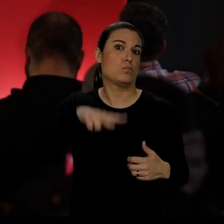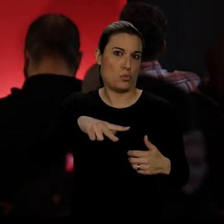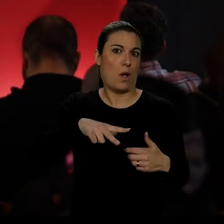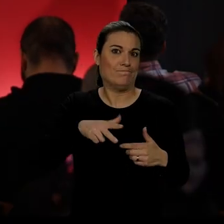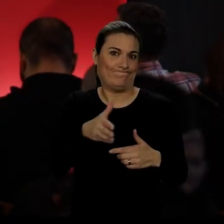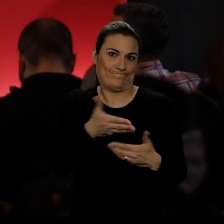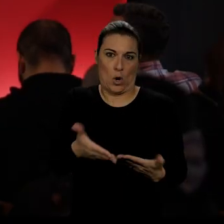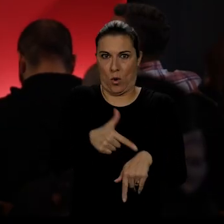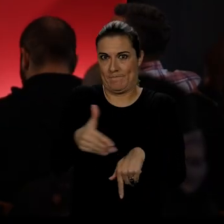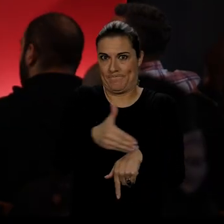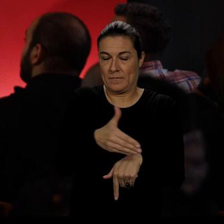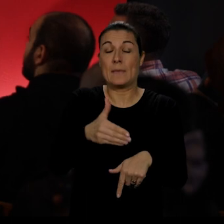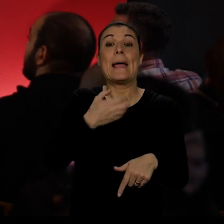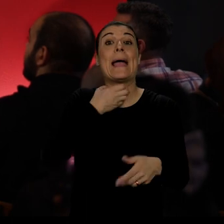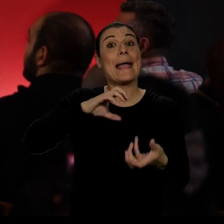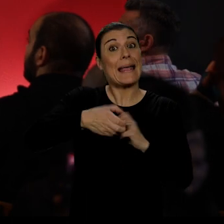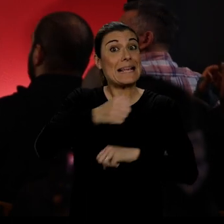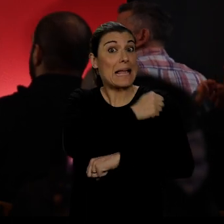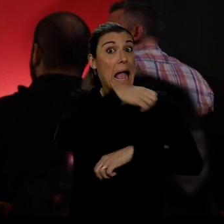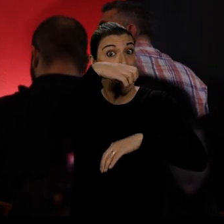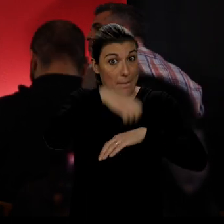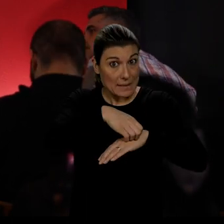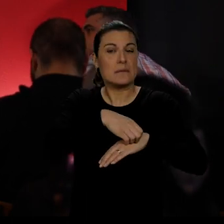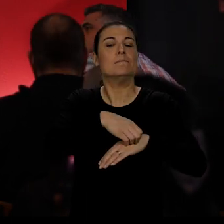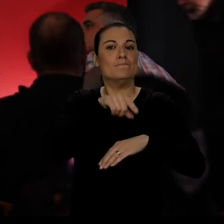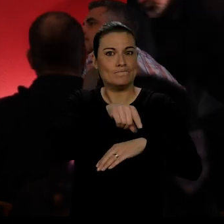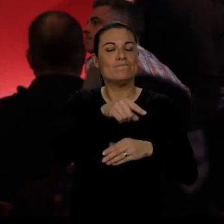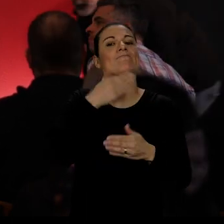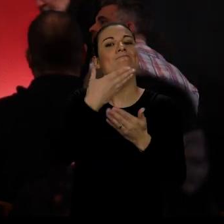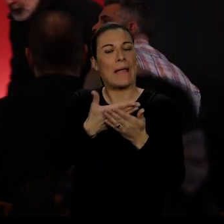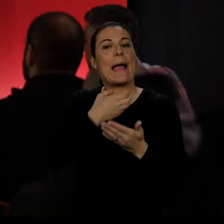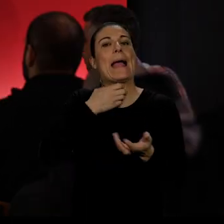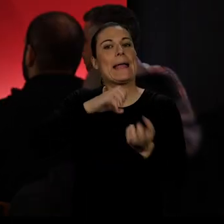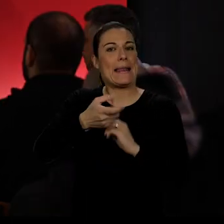A crise da habitação é também a crise do salário.